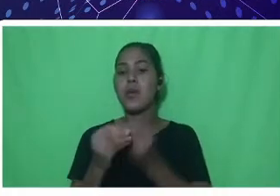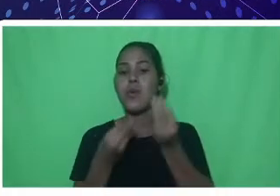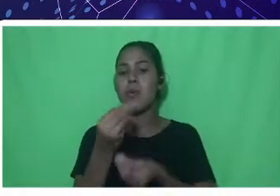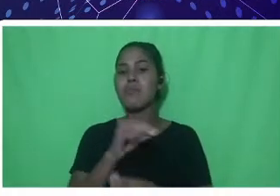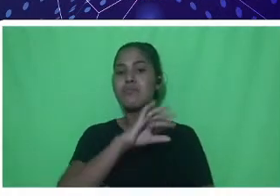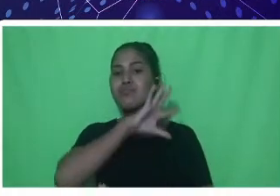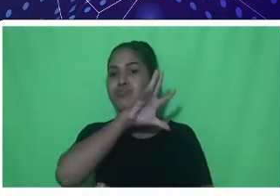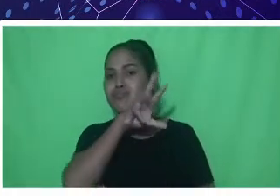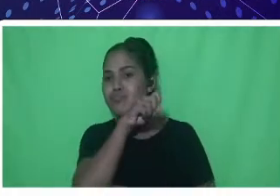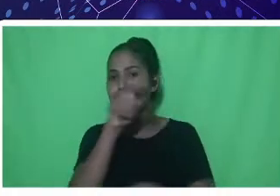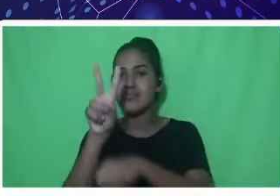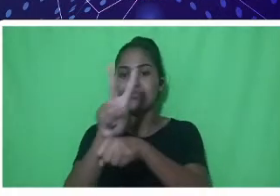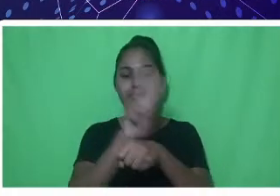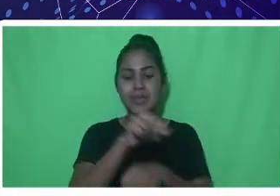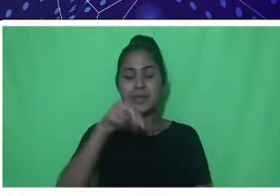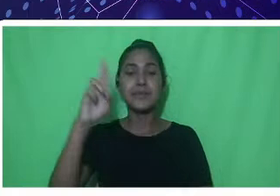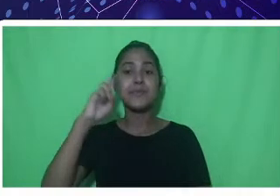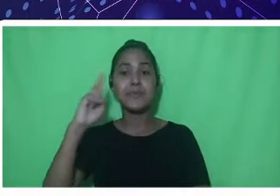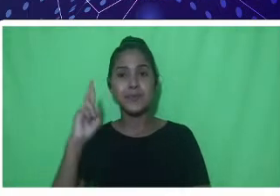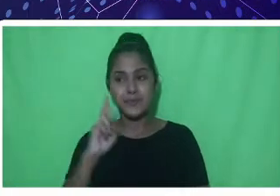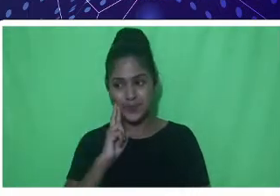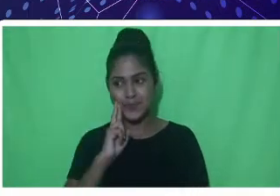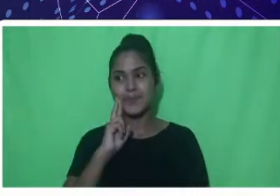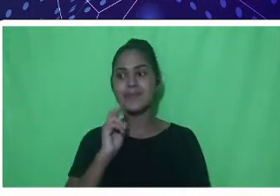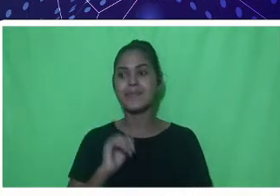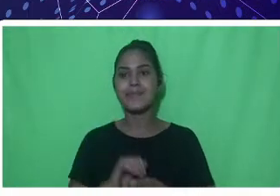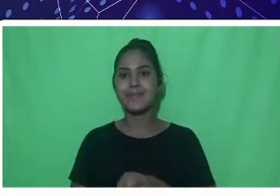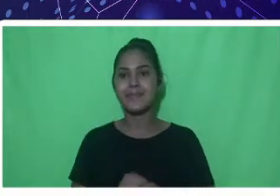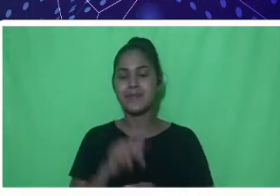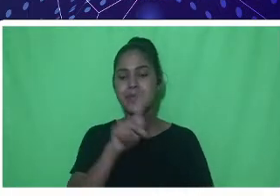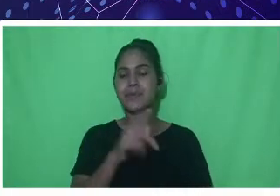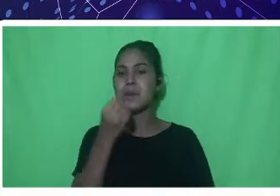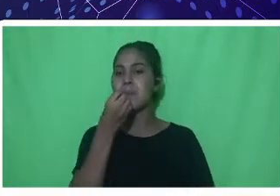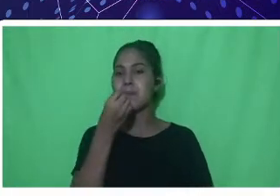nessa perspectiva do estado de Rondônia. Professora Bruna, é contigo.